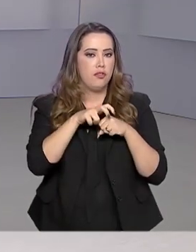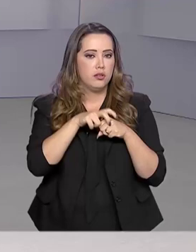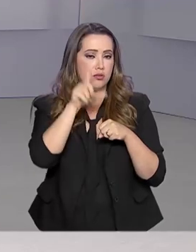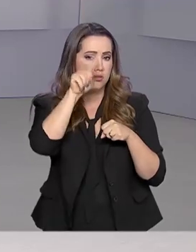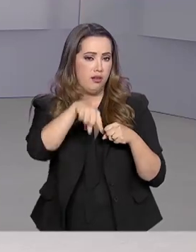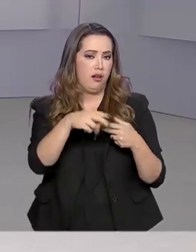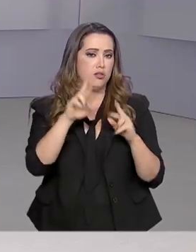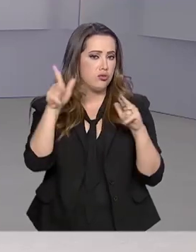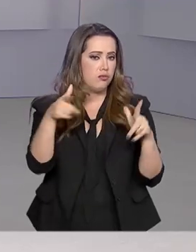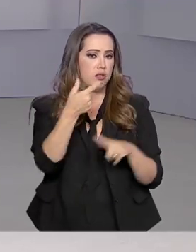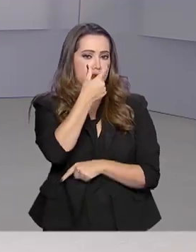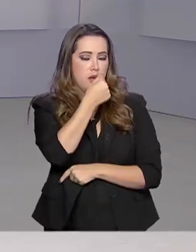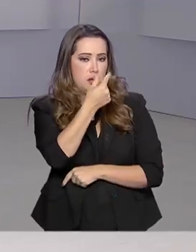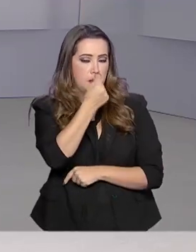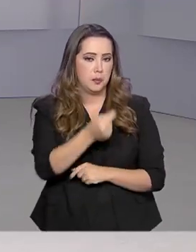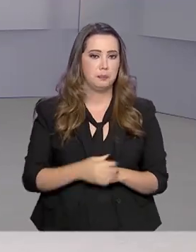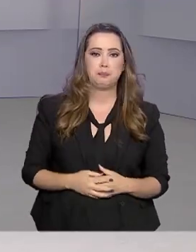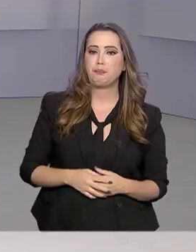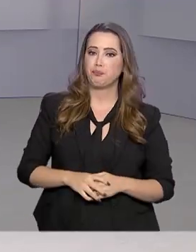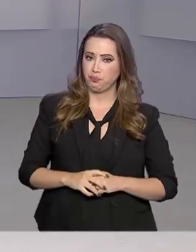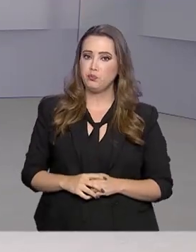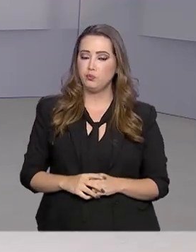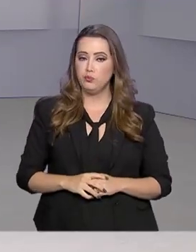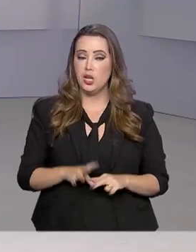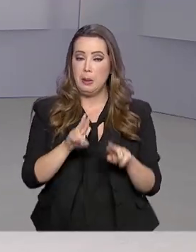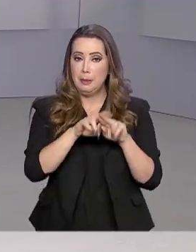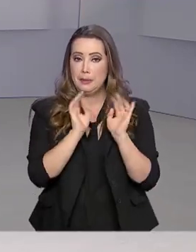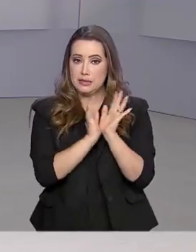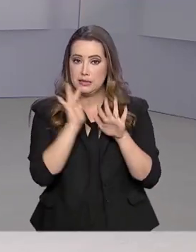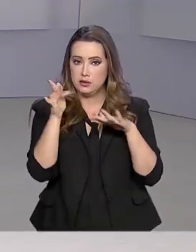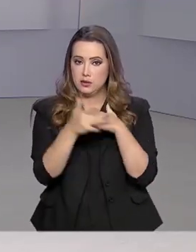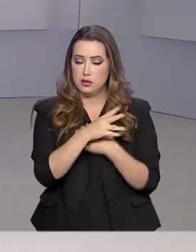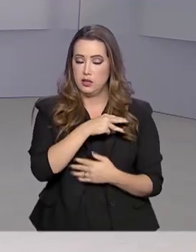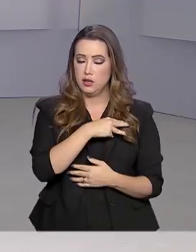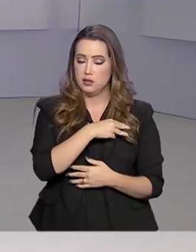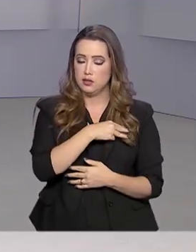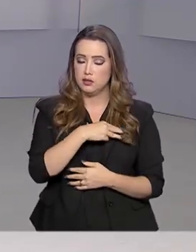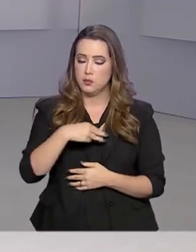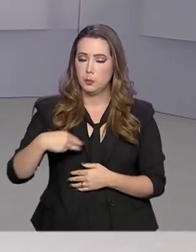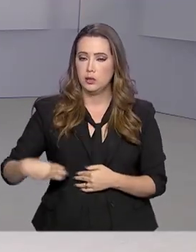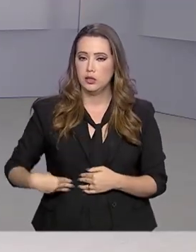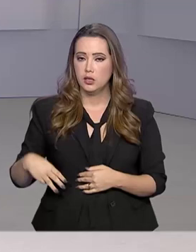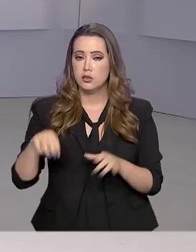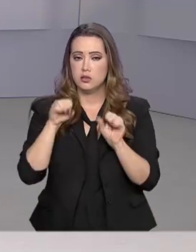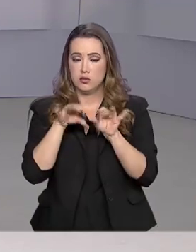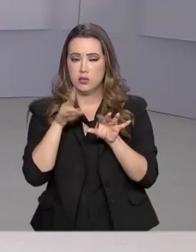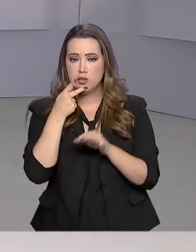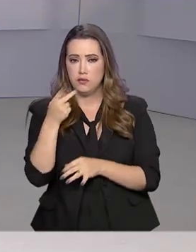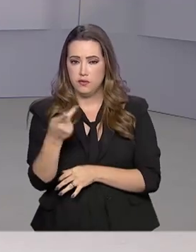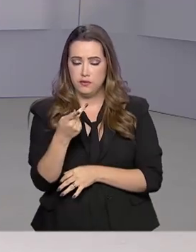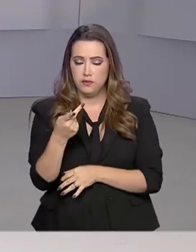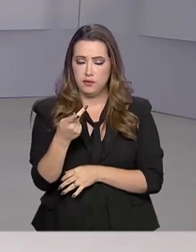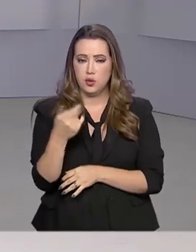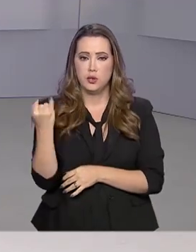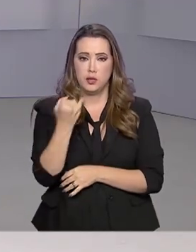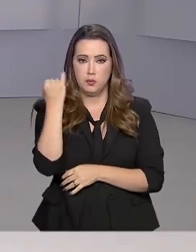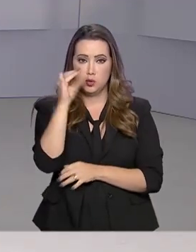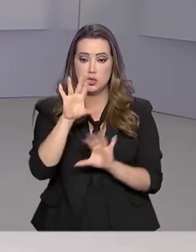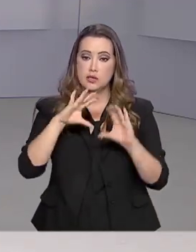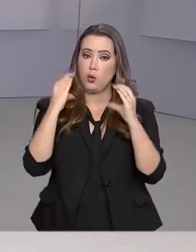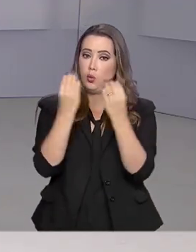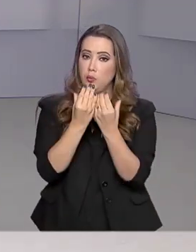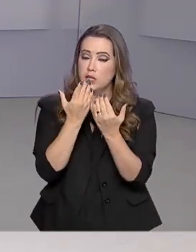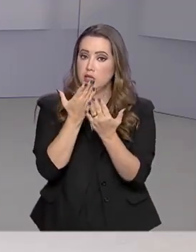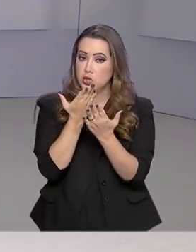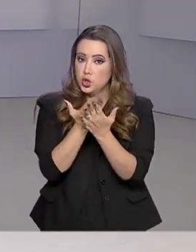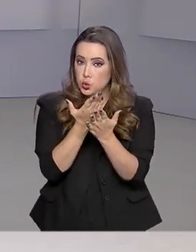E pelas redes sociais, o ministro da Educação falou sobre a importância da prevenção da comunidade acadêmica contra o